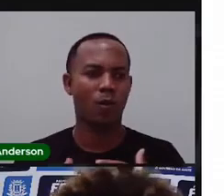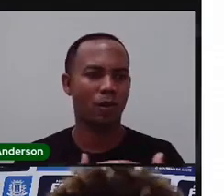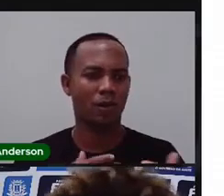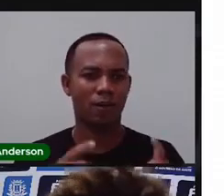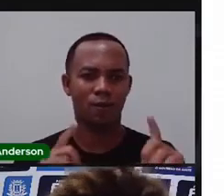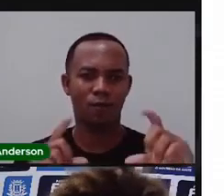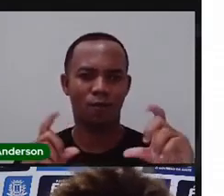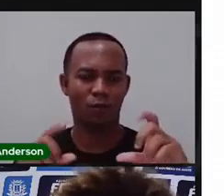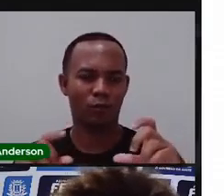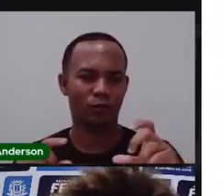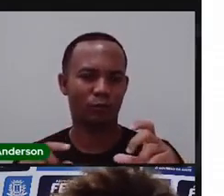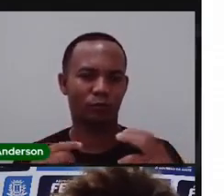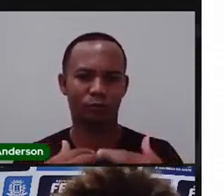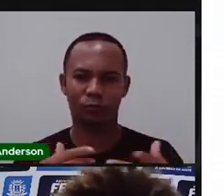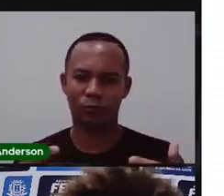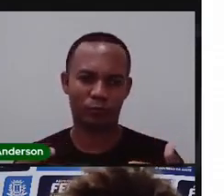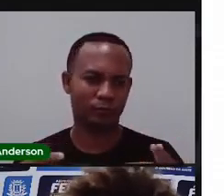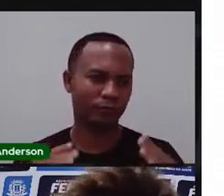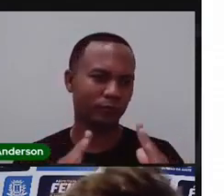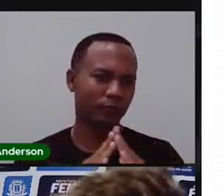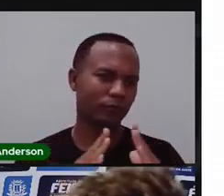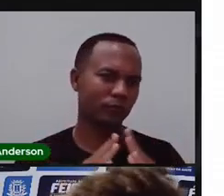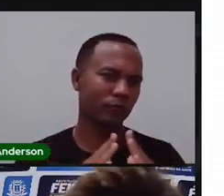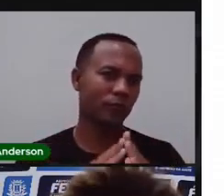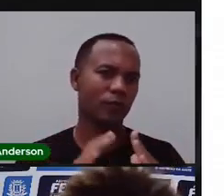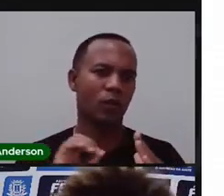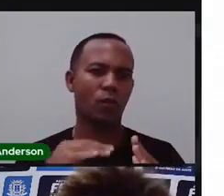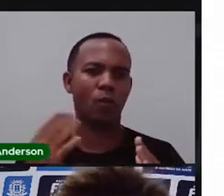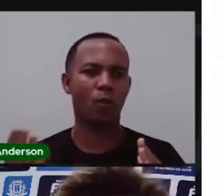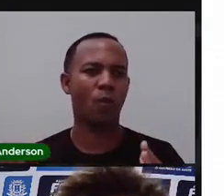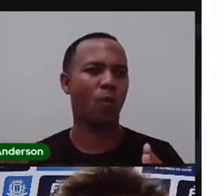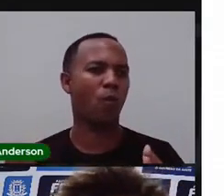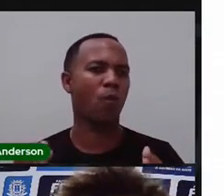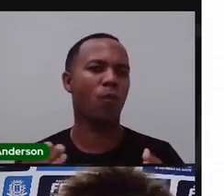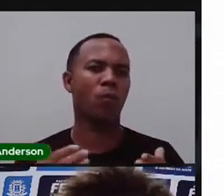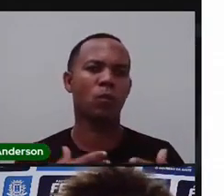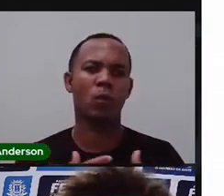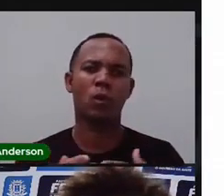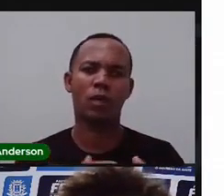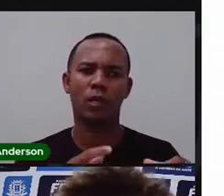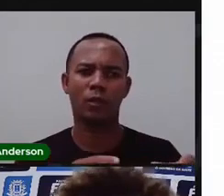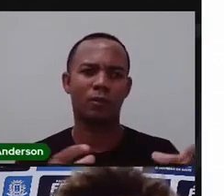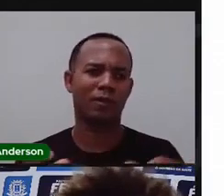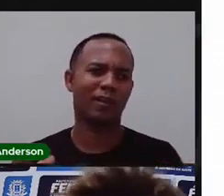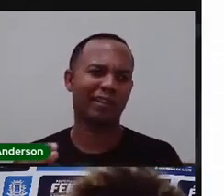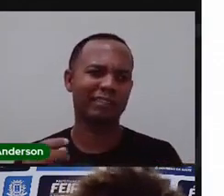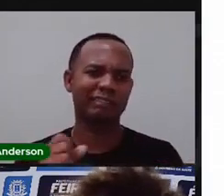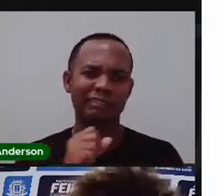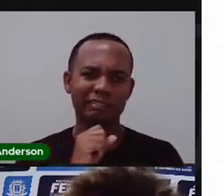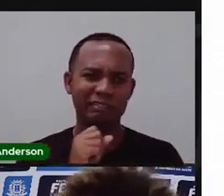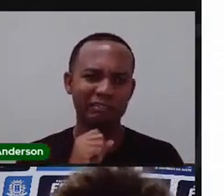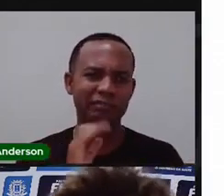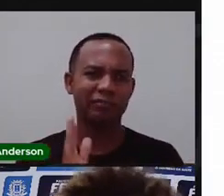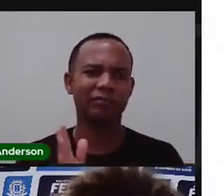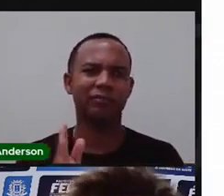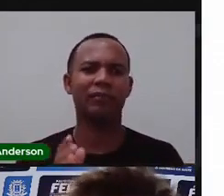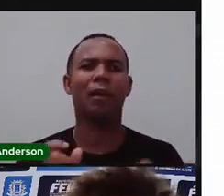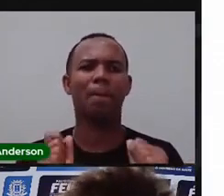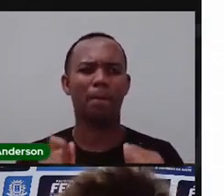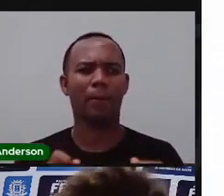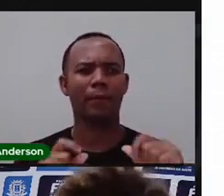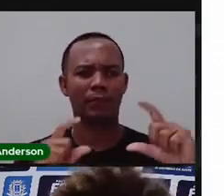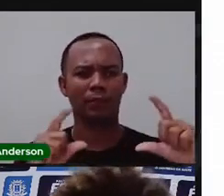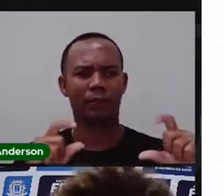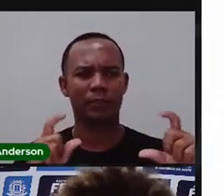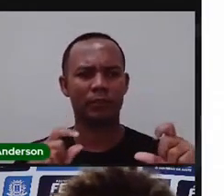da minha rua, do meu bairro, olha só a foto do meu bando aqui, ó, no bando anunciador, eu fui com os meus pais, eu fui com a família,